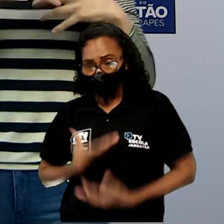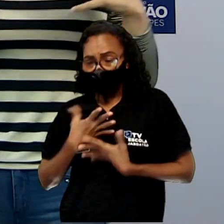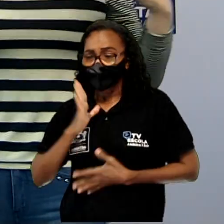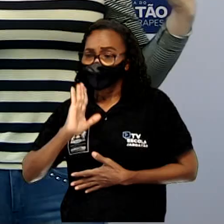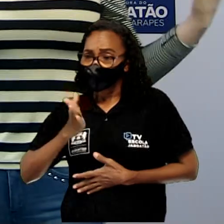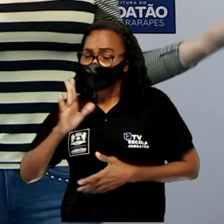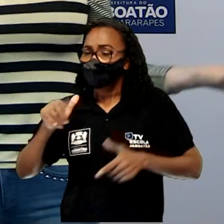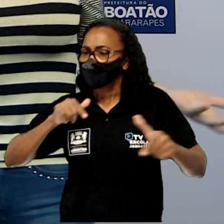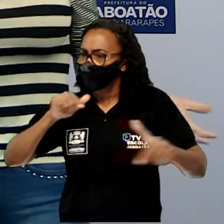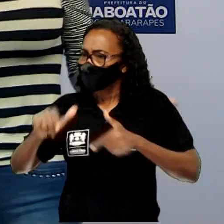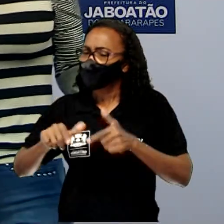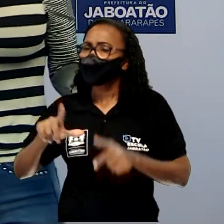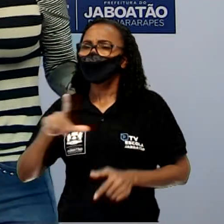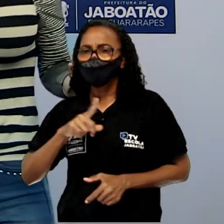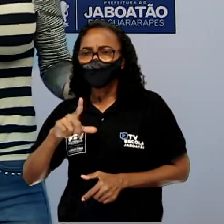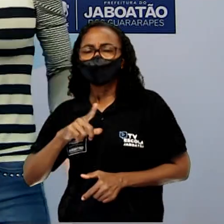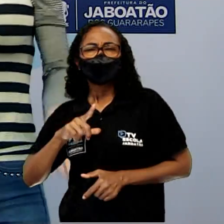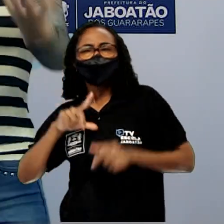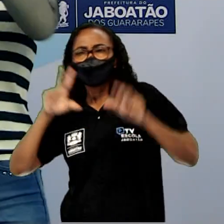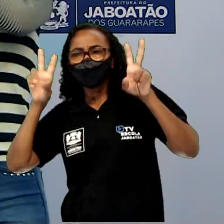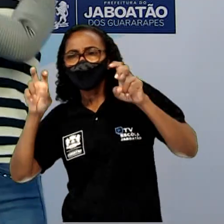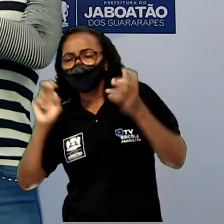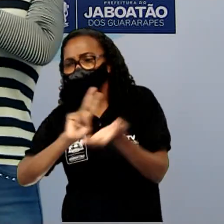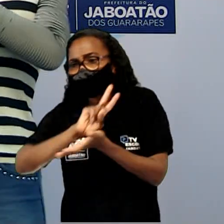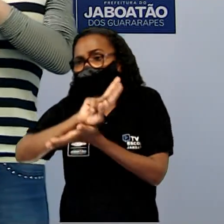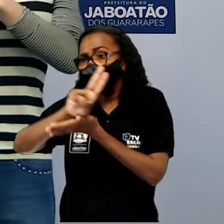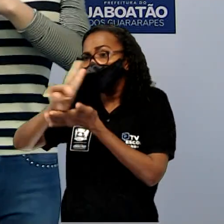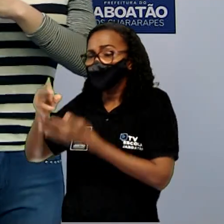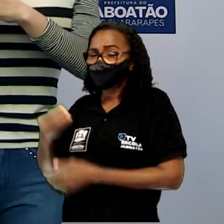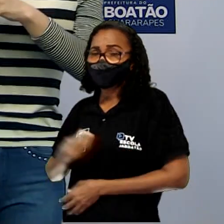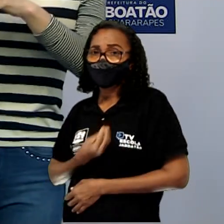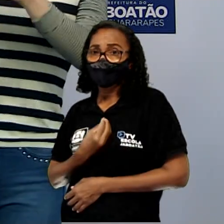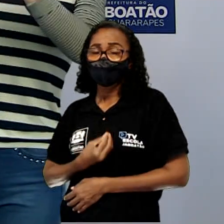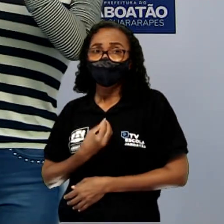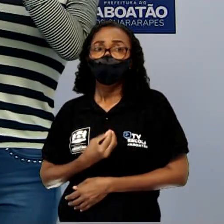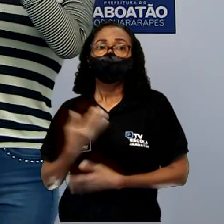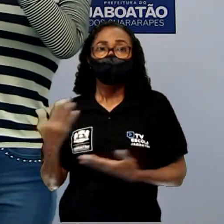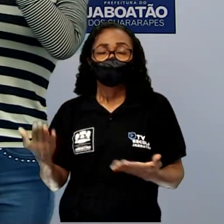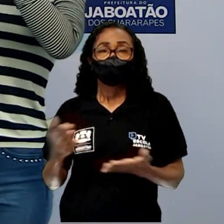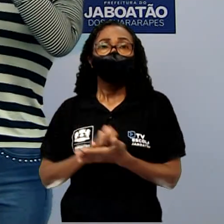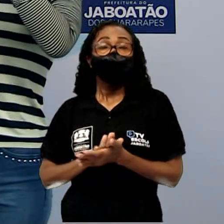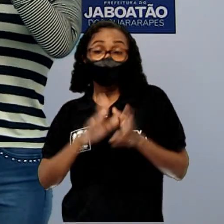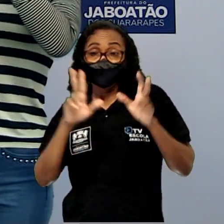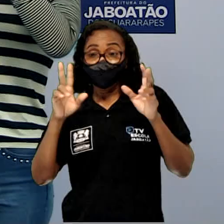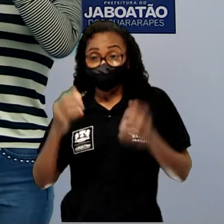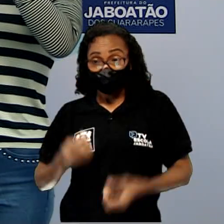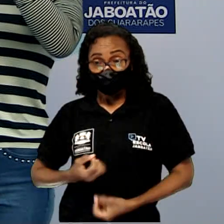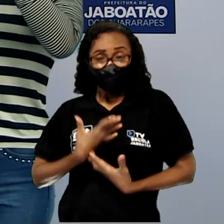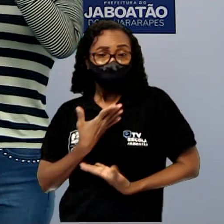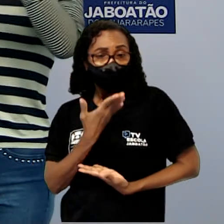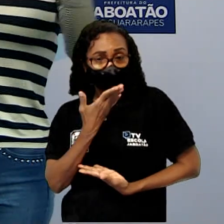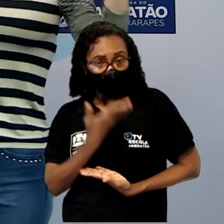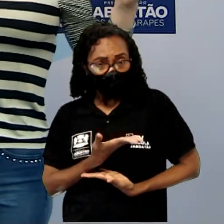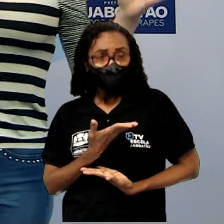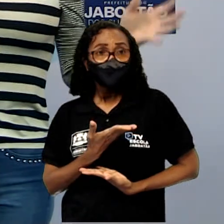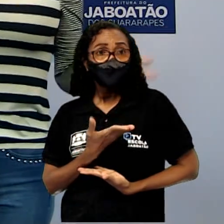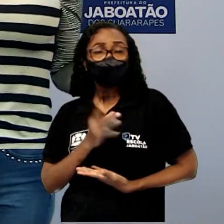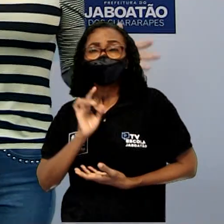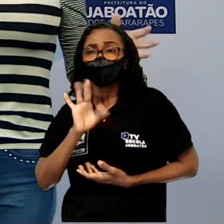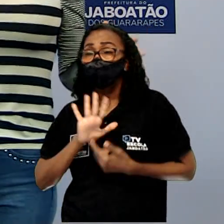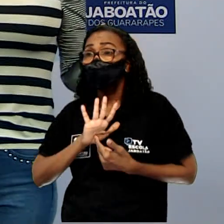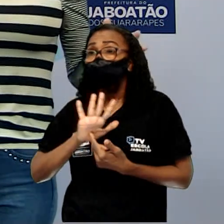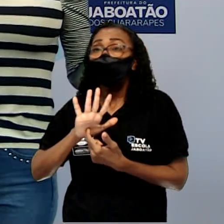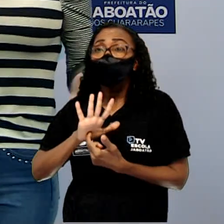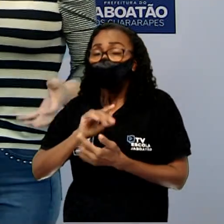tematizaram várias circunstâncias da vida. E esse poema, esse só, já demonstra que é preciso escrever sobre